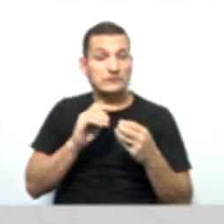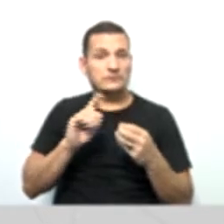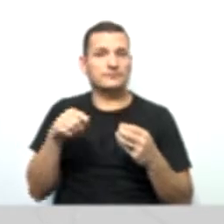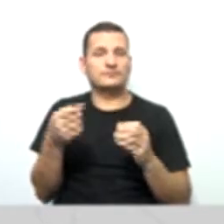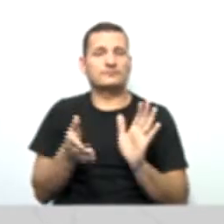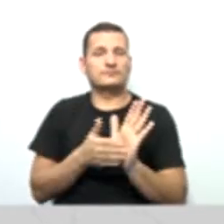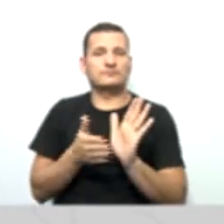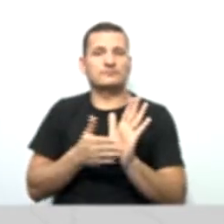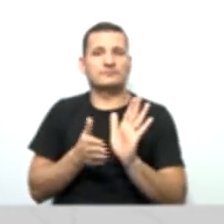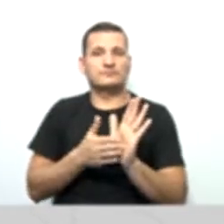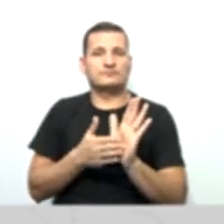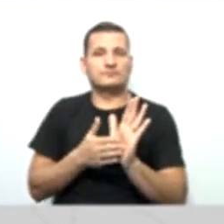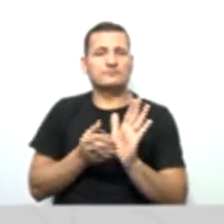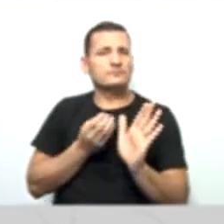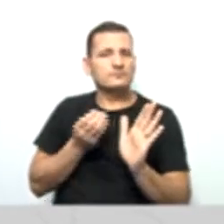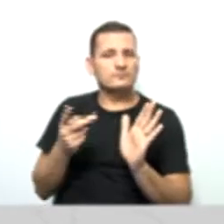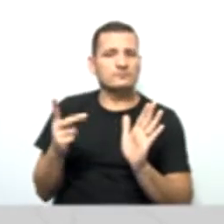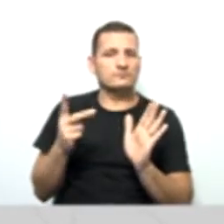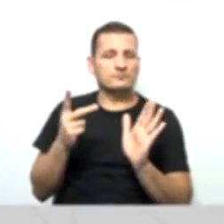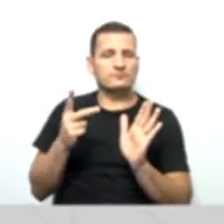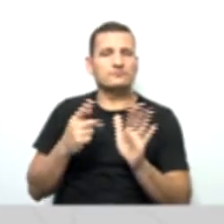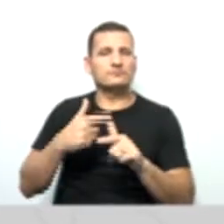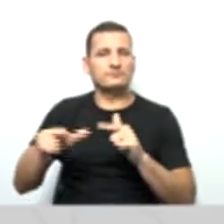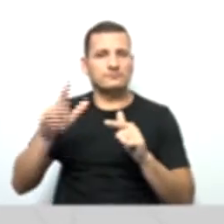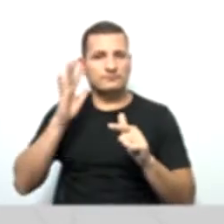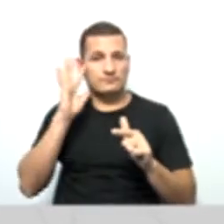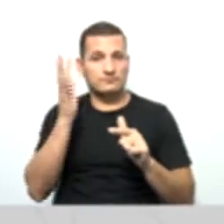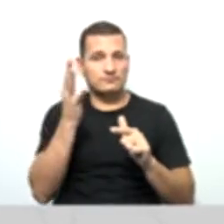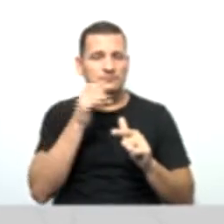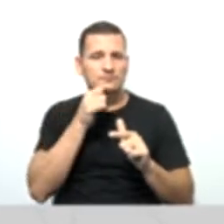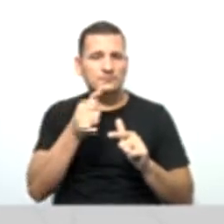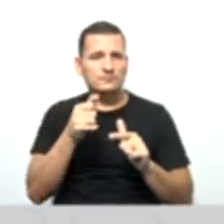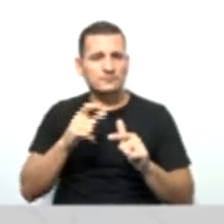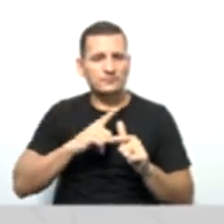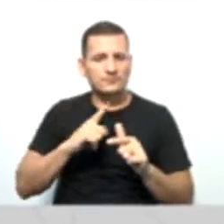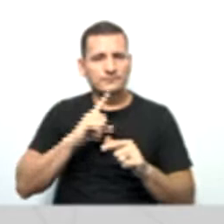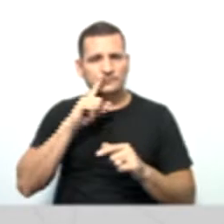as bases para sua solução né. Então se houve risco,